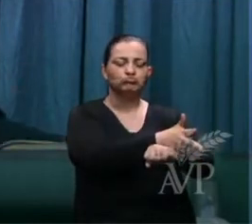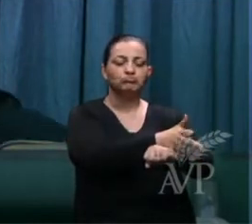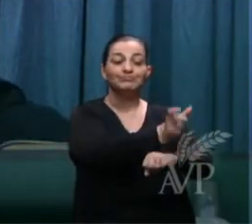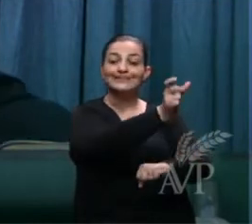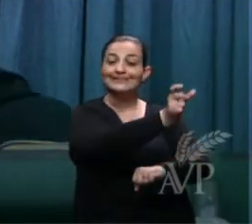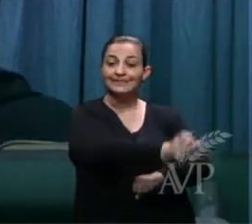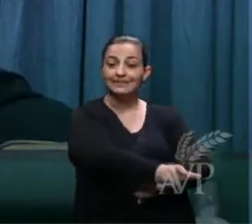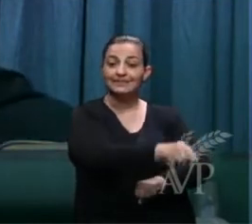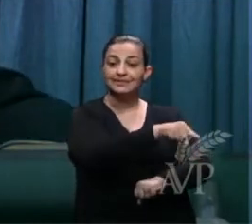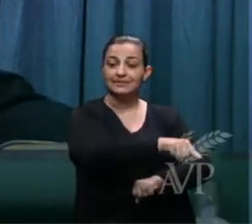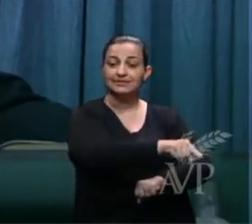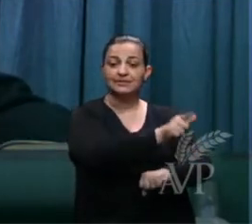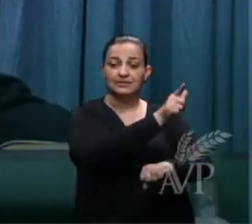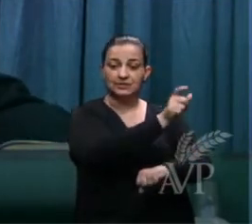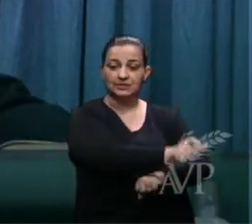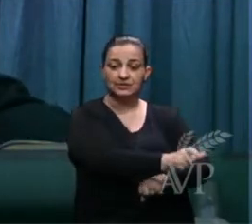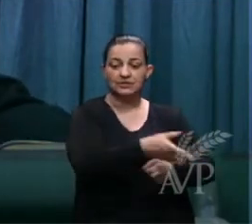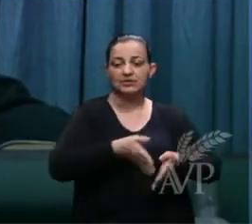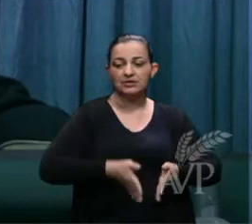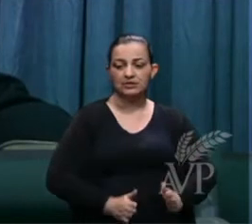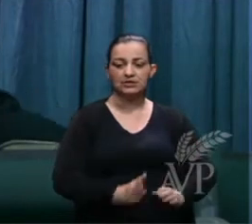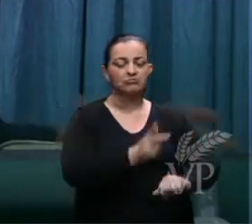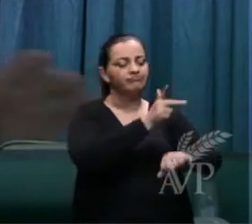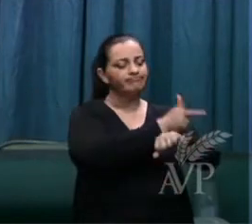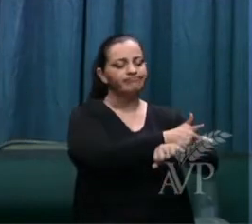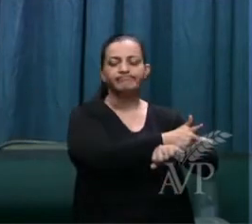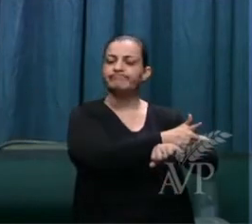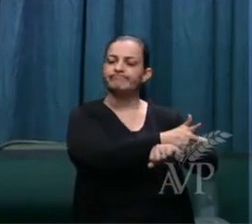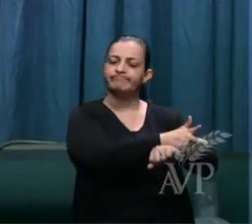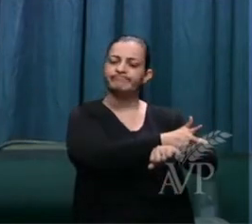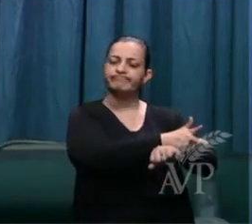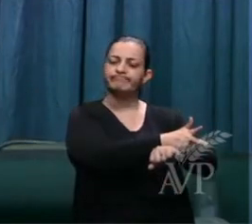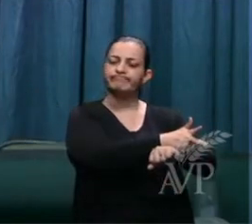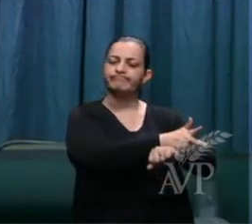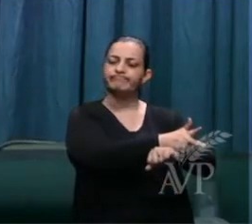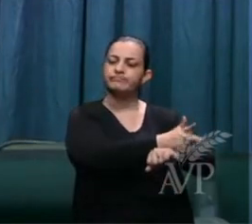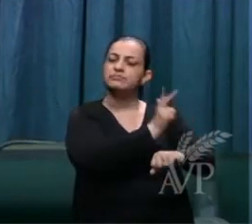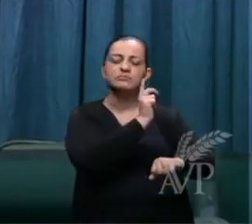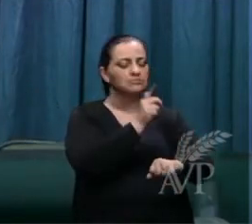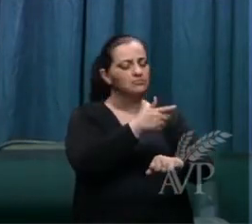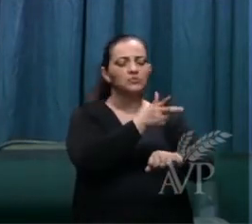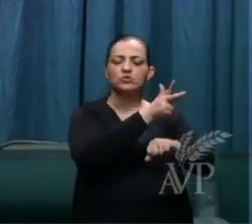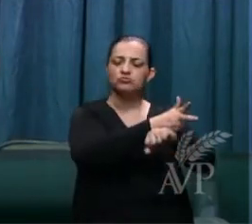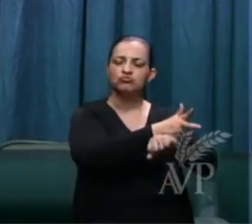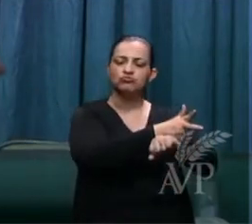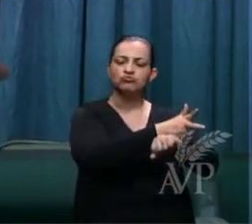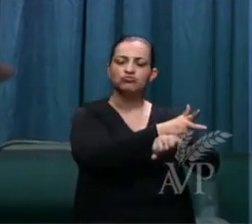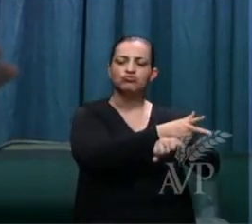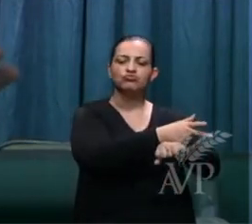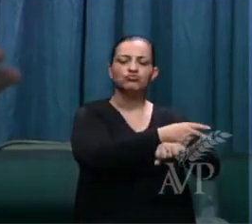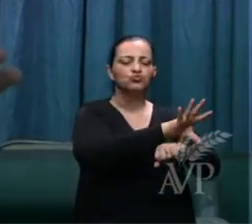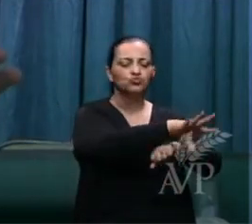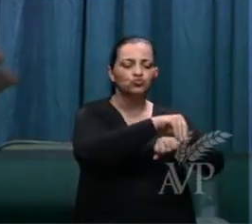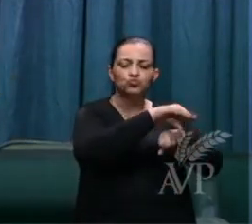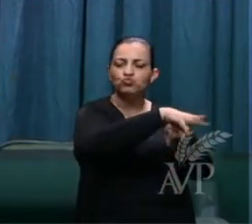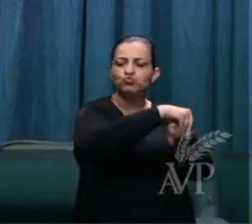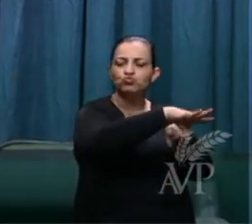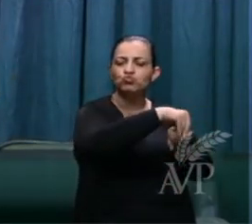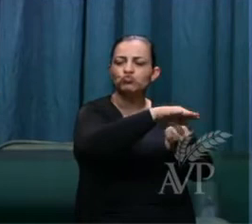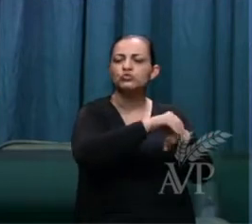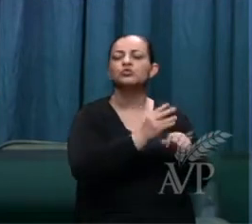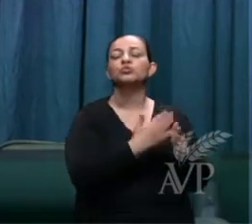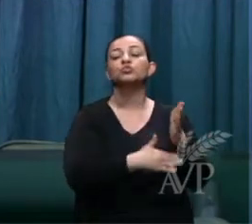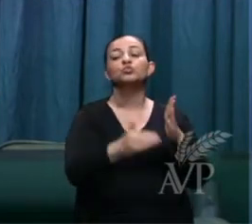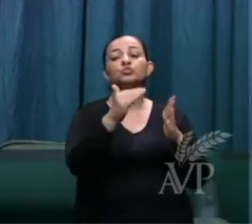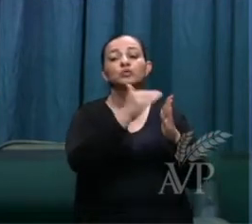pessoa. e ela vai filmar, ela vai gravar, até